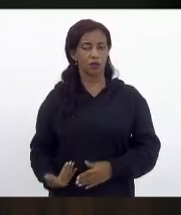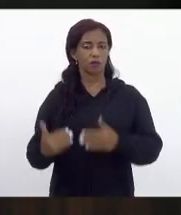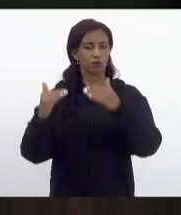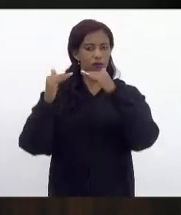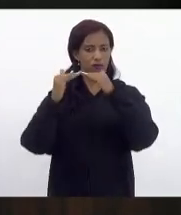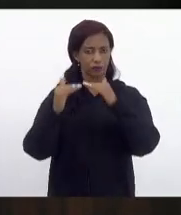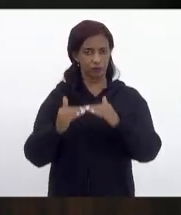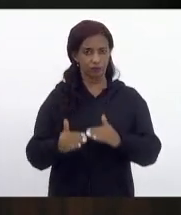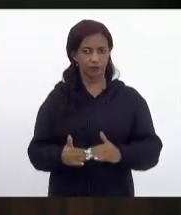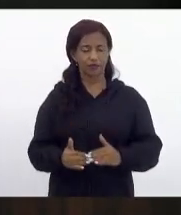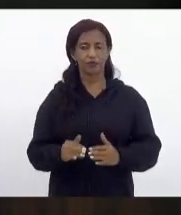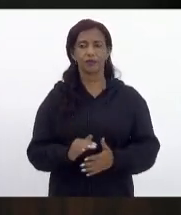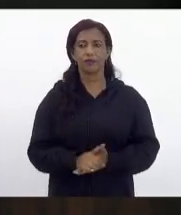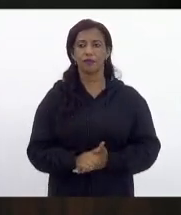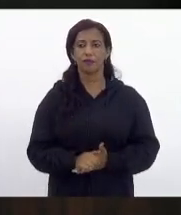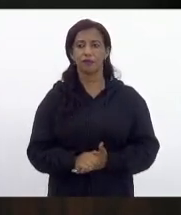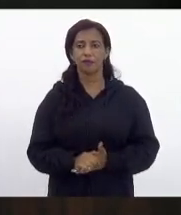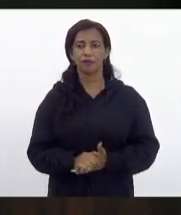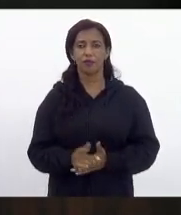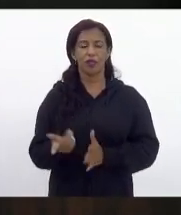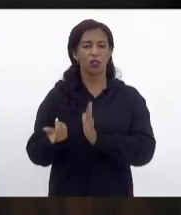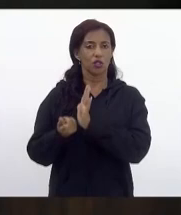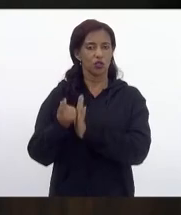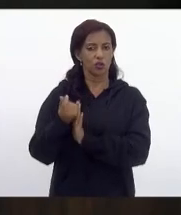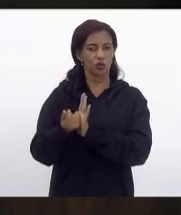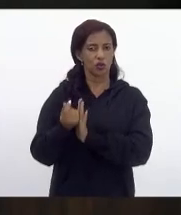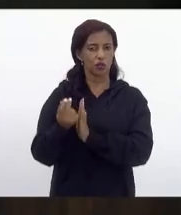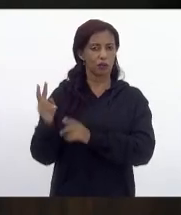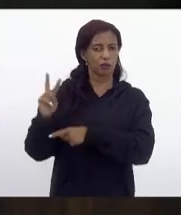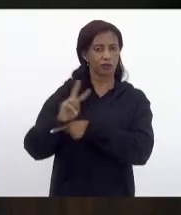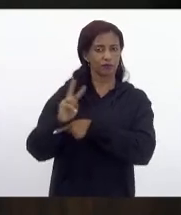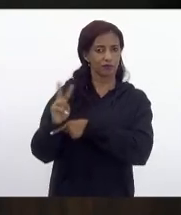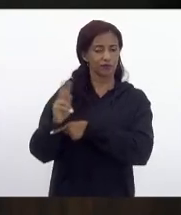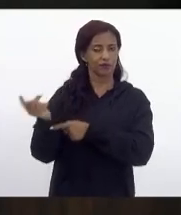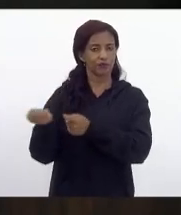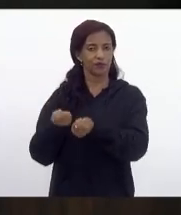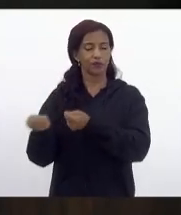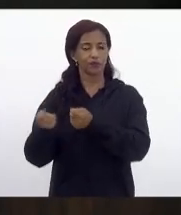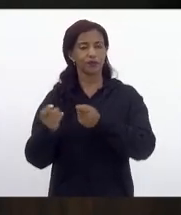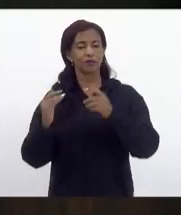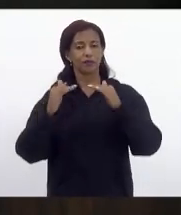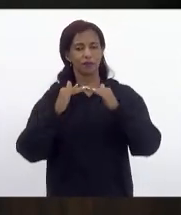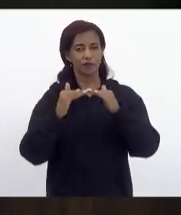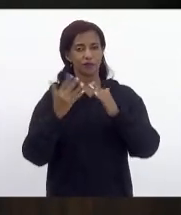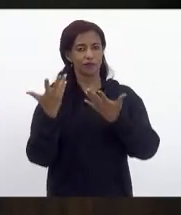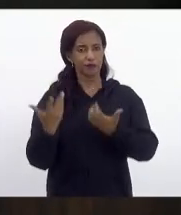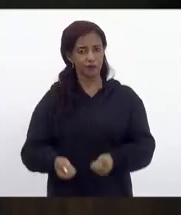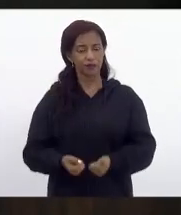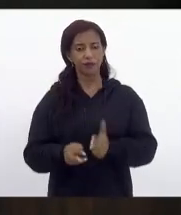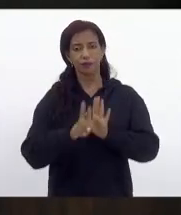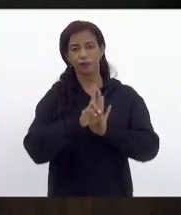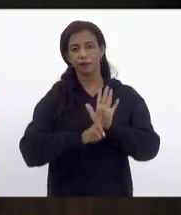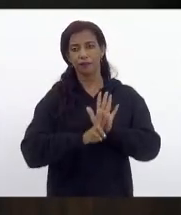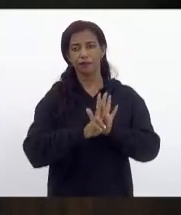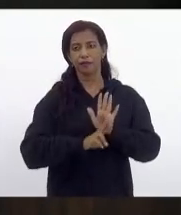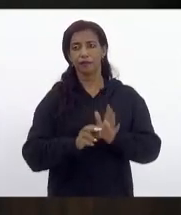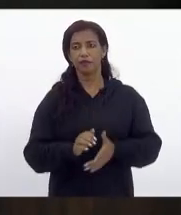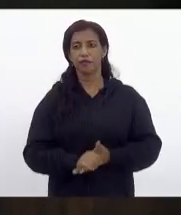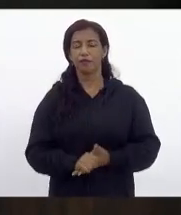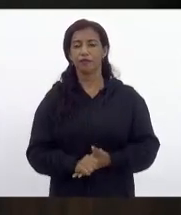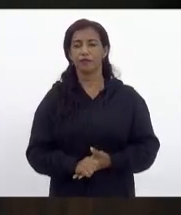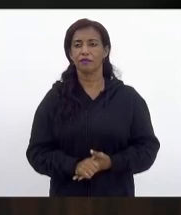de polícia favorável, e de orçamento, finanças, fiscalização financeira e controle favorável. Relator, deputado,